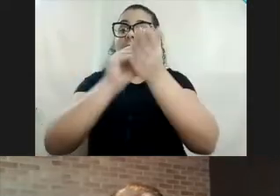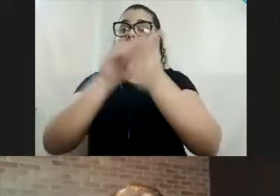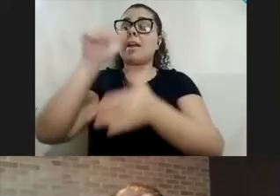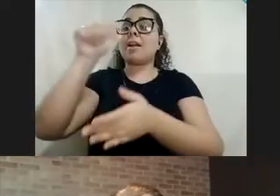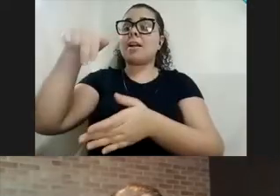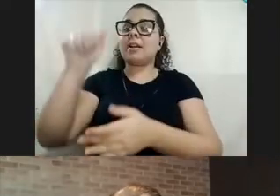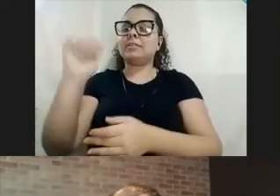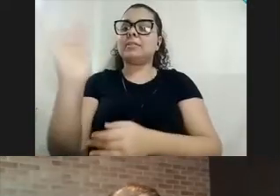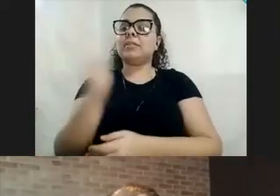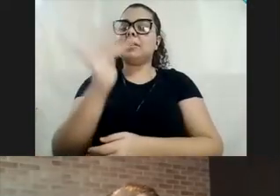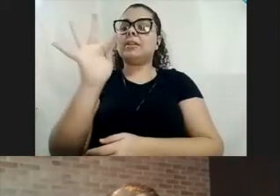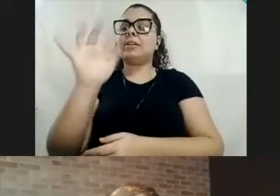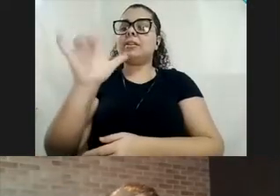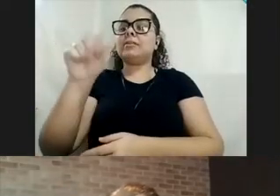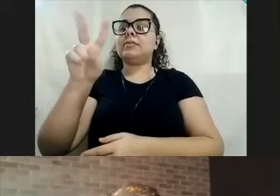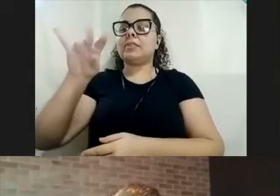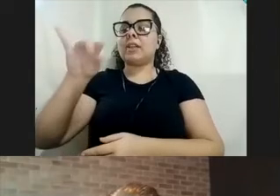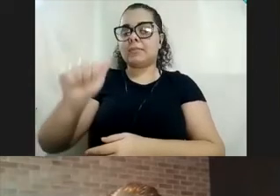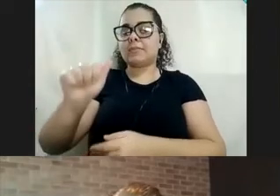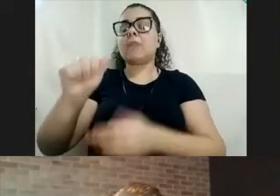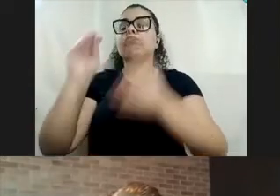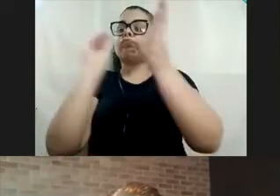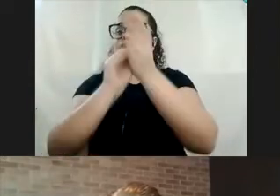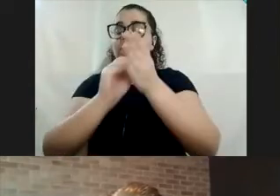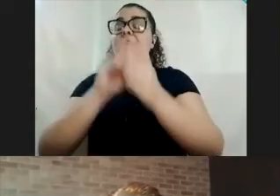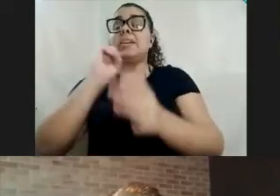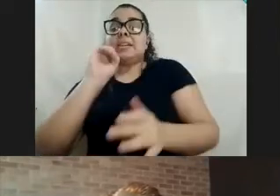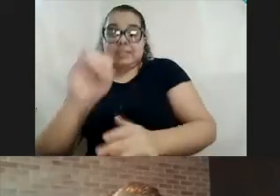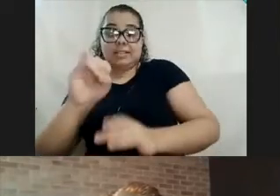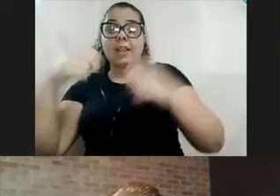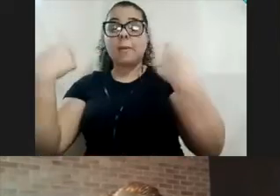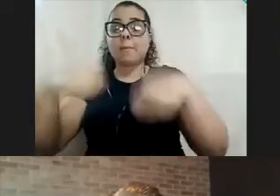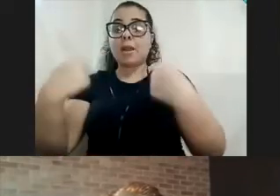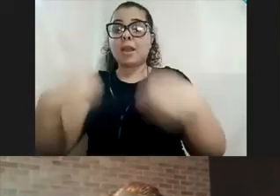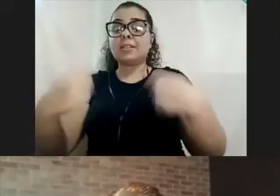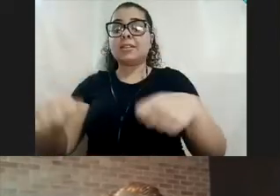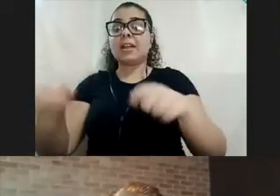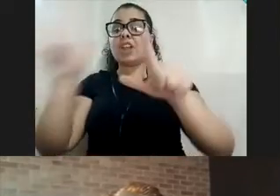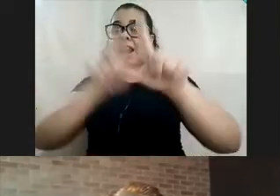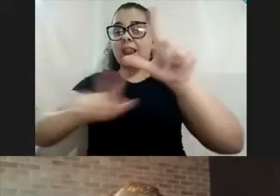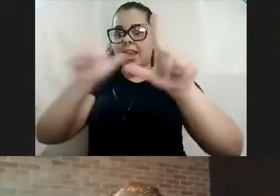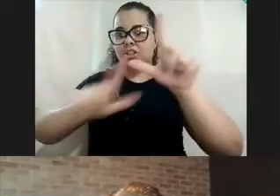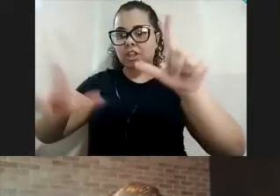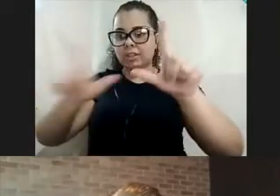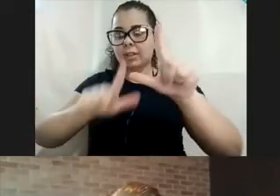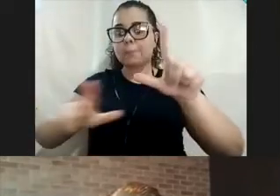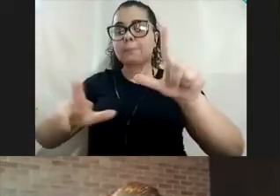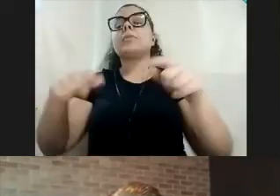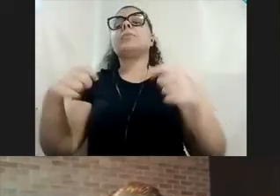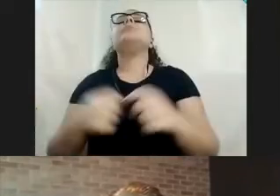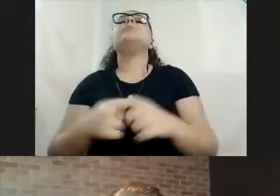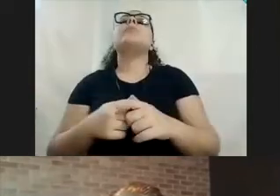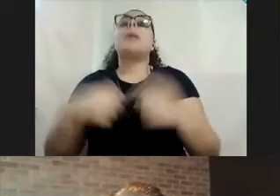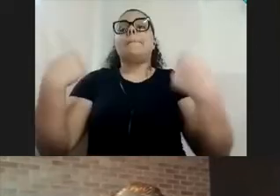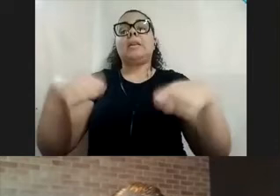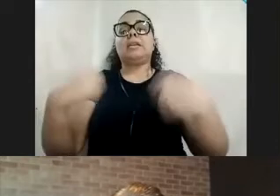é nossa intérprete de Libras. E quem precisar de legenda acompanhar por texto tem que